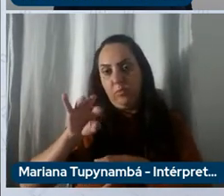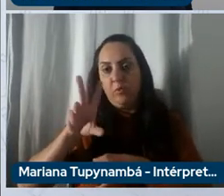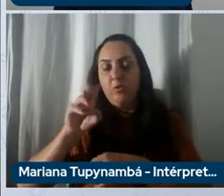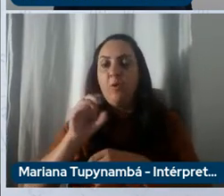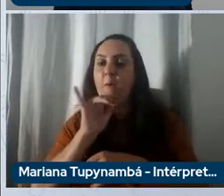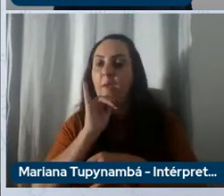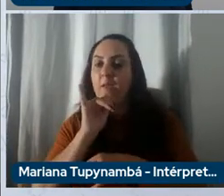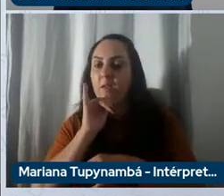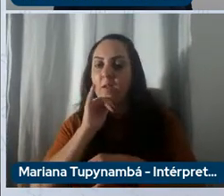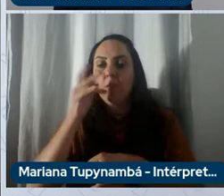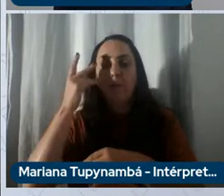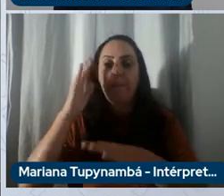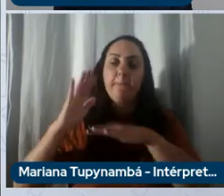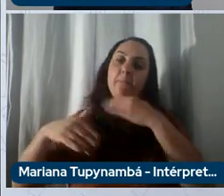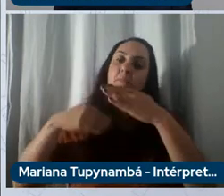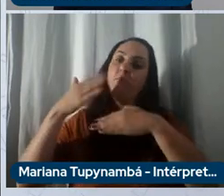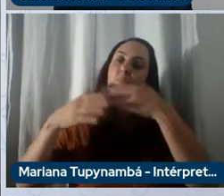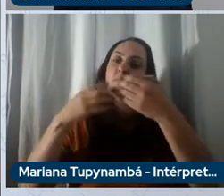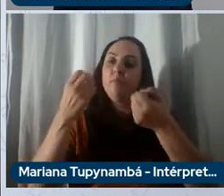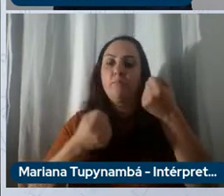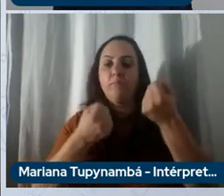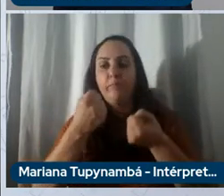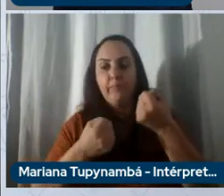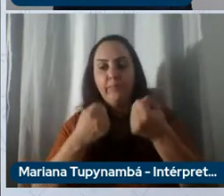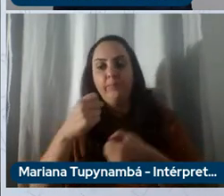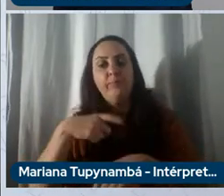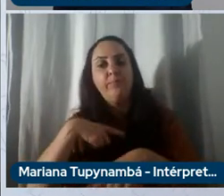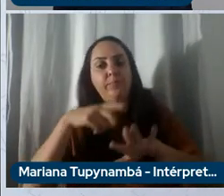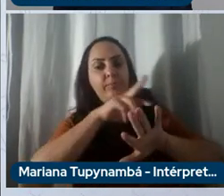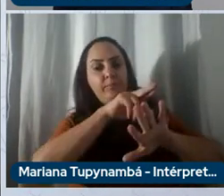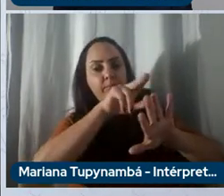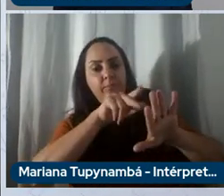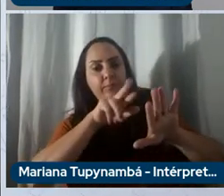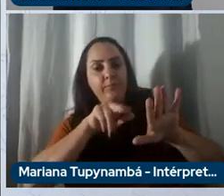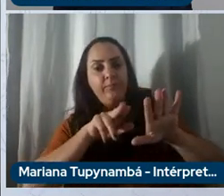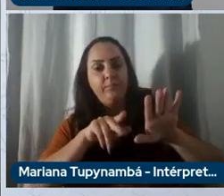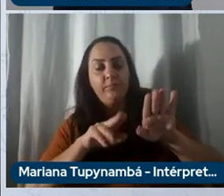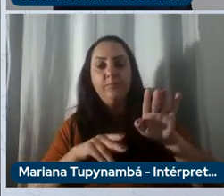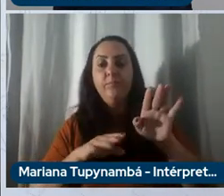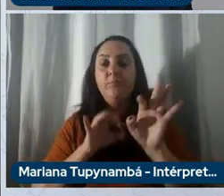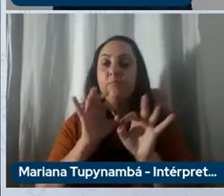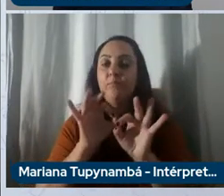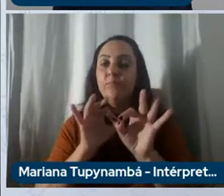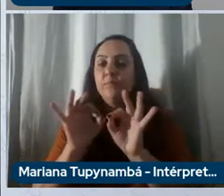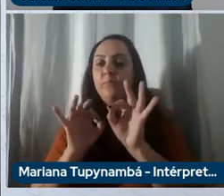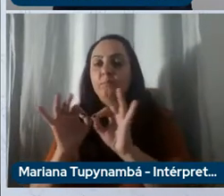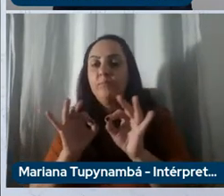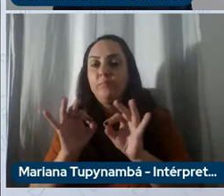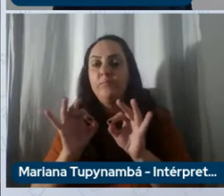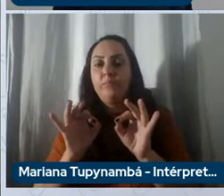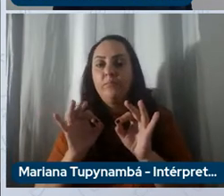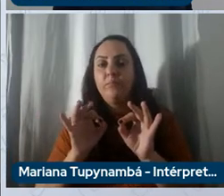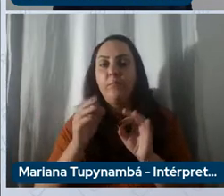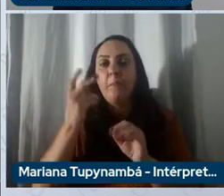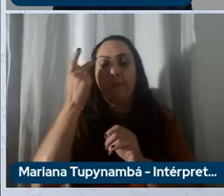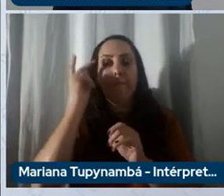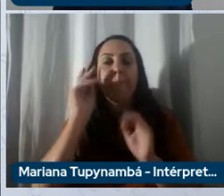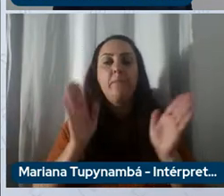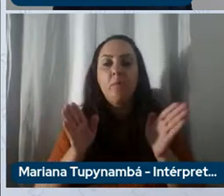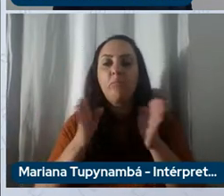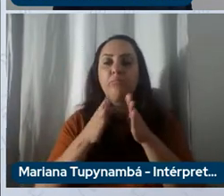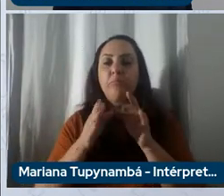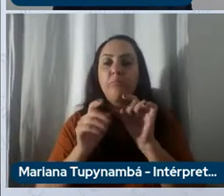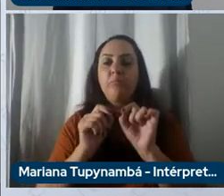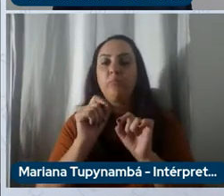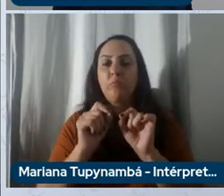falando de engenharia temos uma série de programas de excelência voltados a encurtamento do time to market